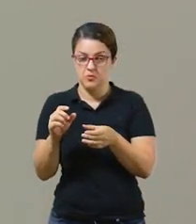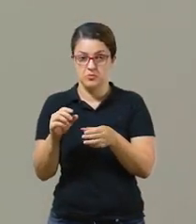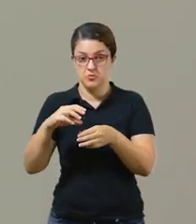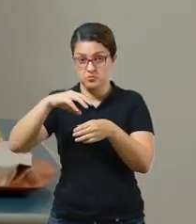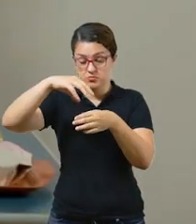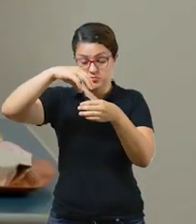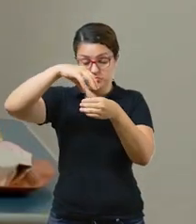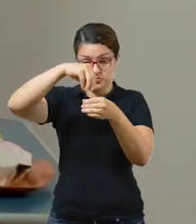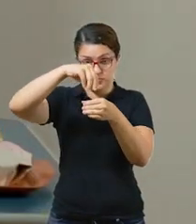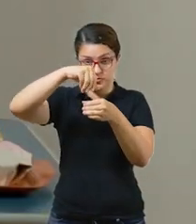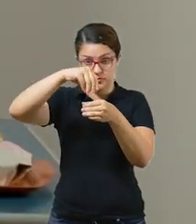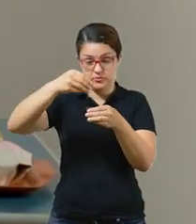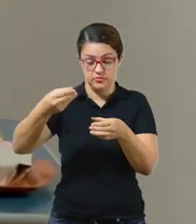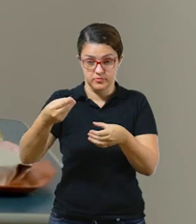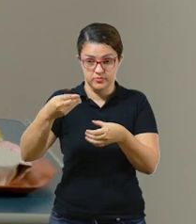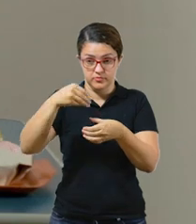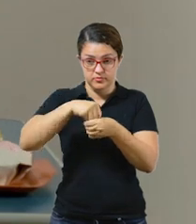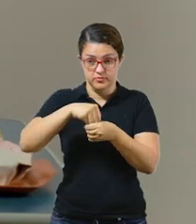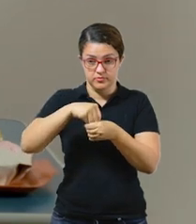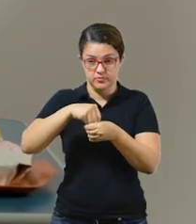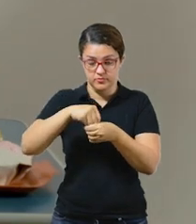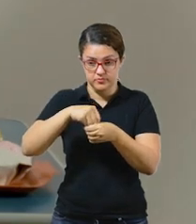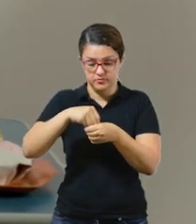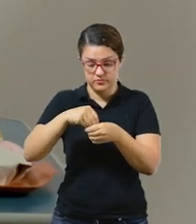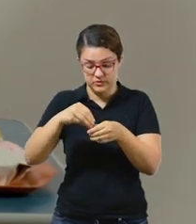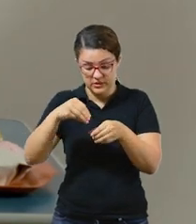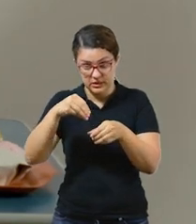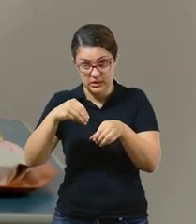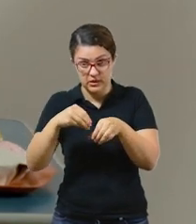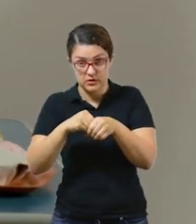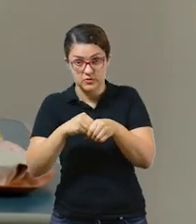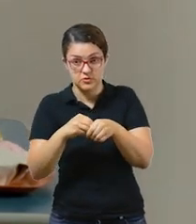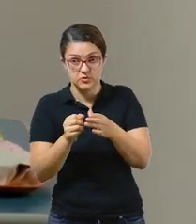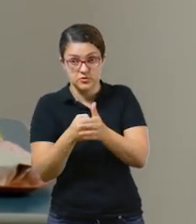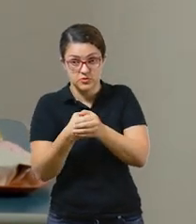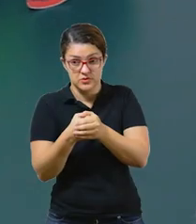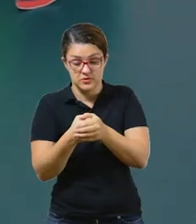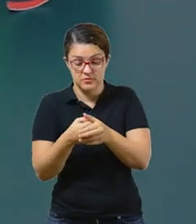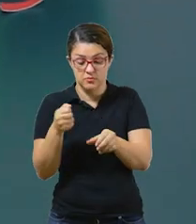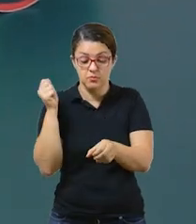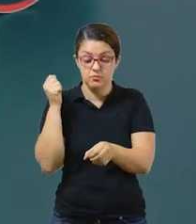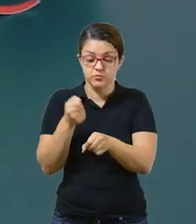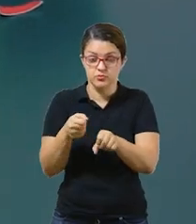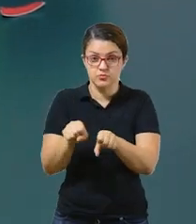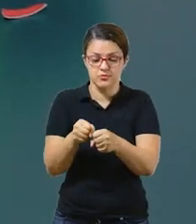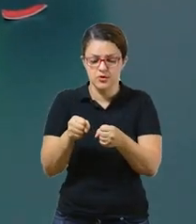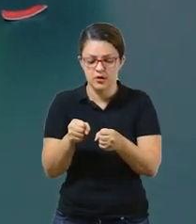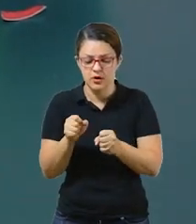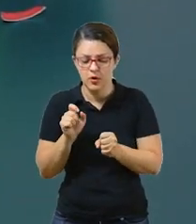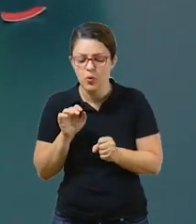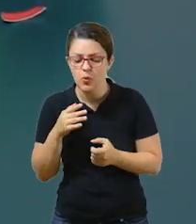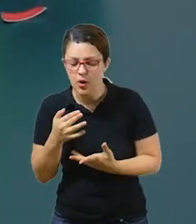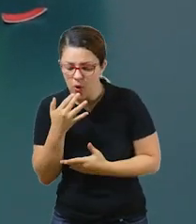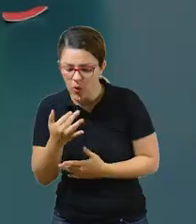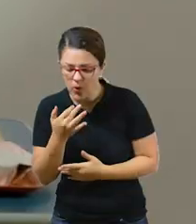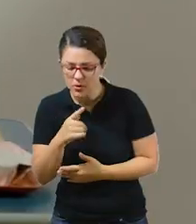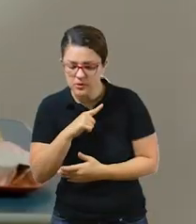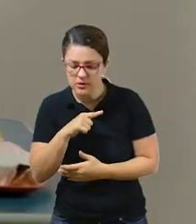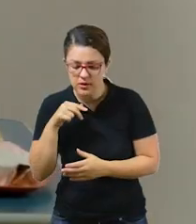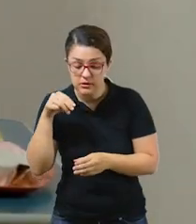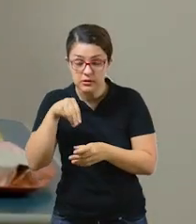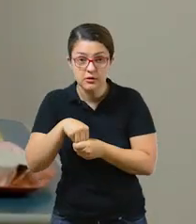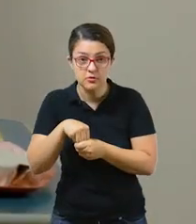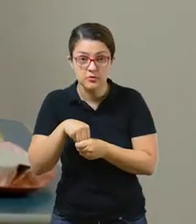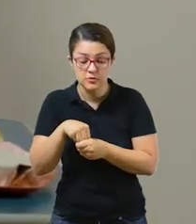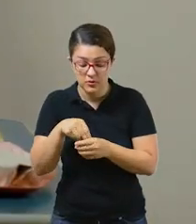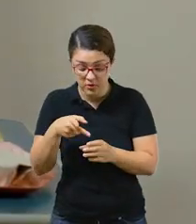garrafa pet com um papelzinho colorido, ele esconder e a criança vai quebrar e descobrir qual é a corzinha que